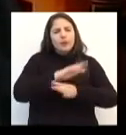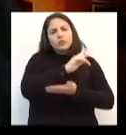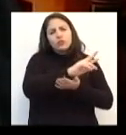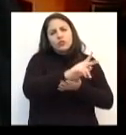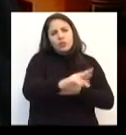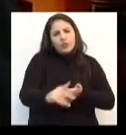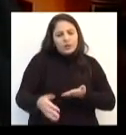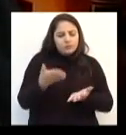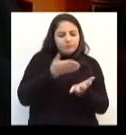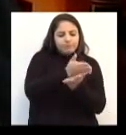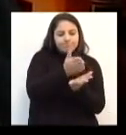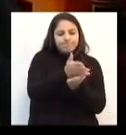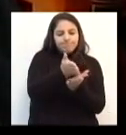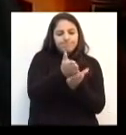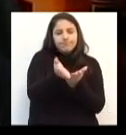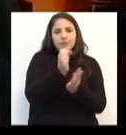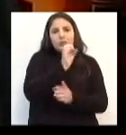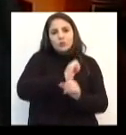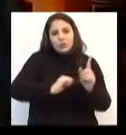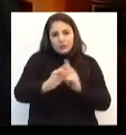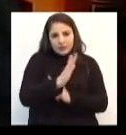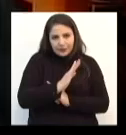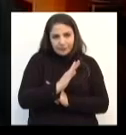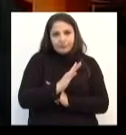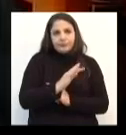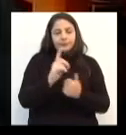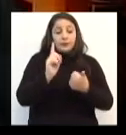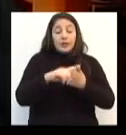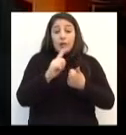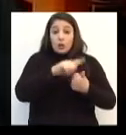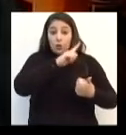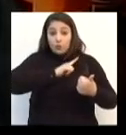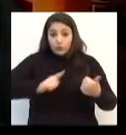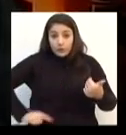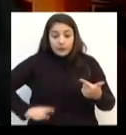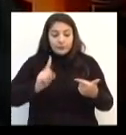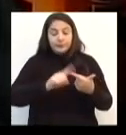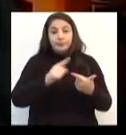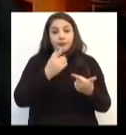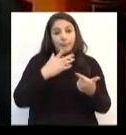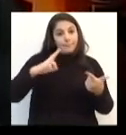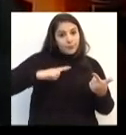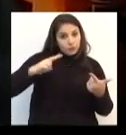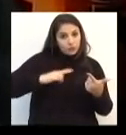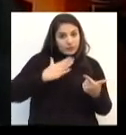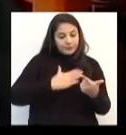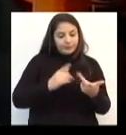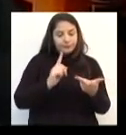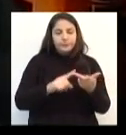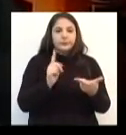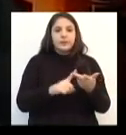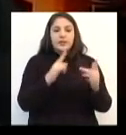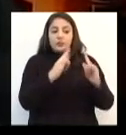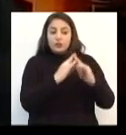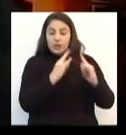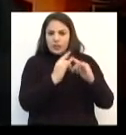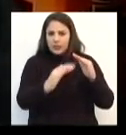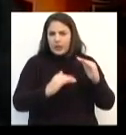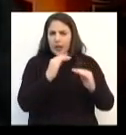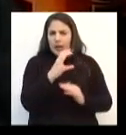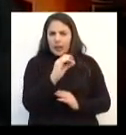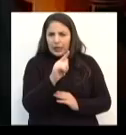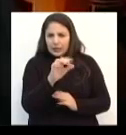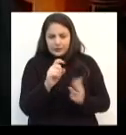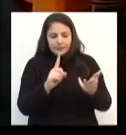diversos segmentos sociais. Órgãos do governo, iniciativa privada, entidades de classe,